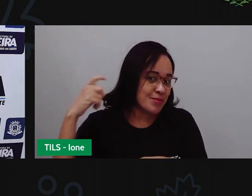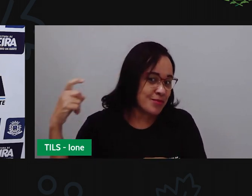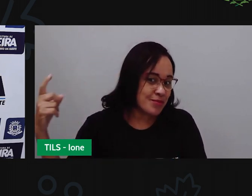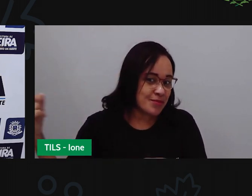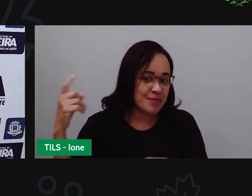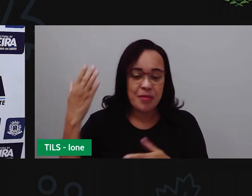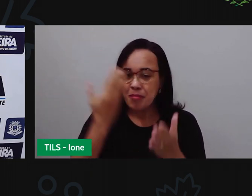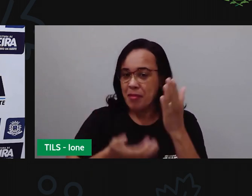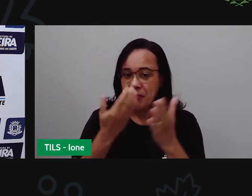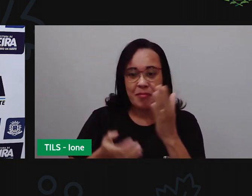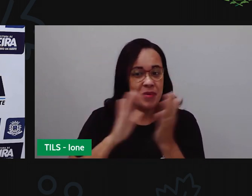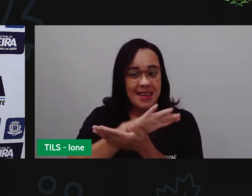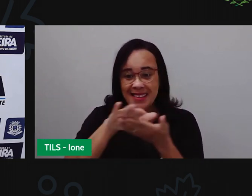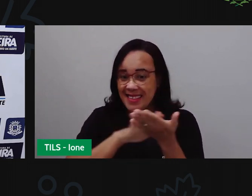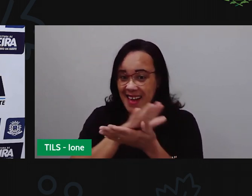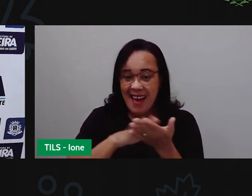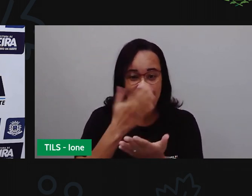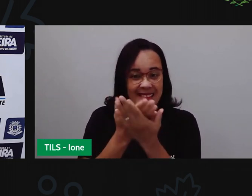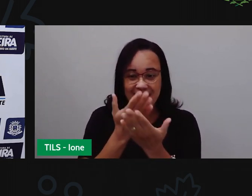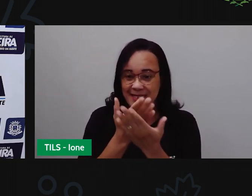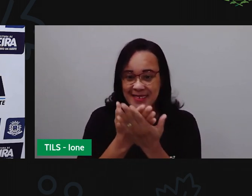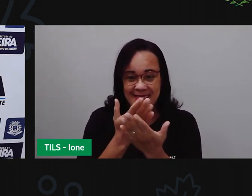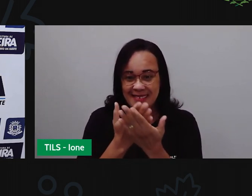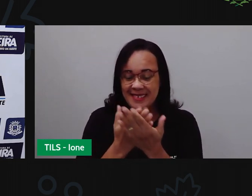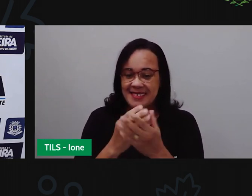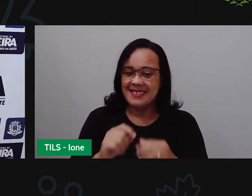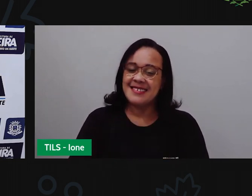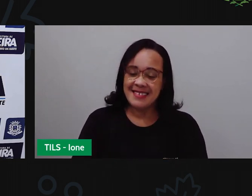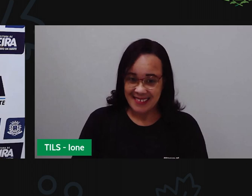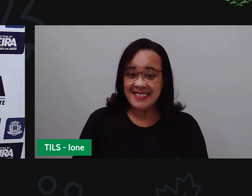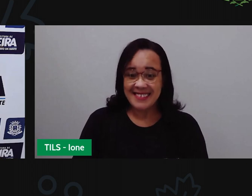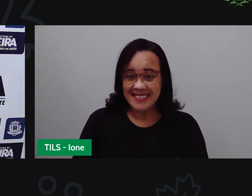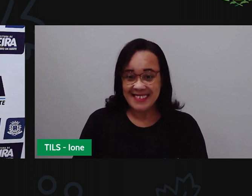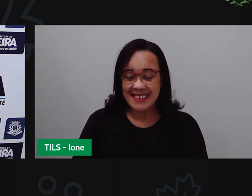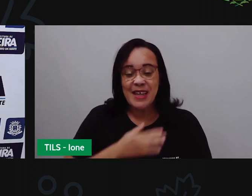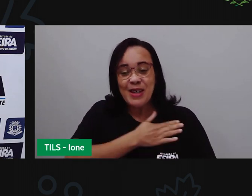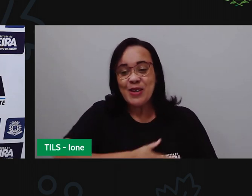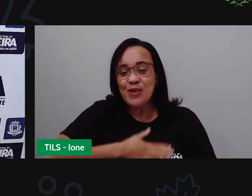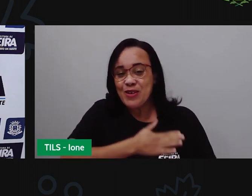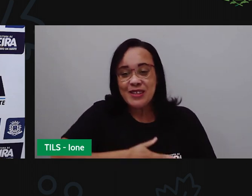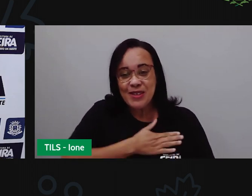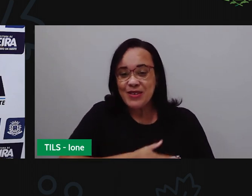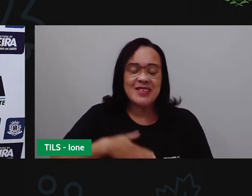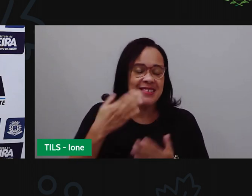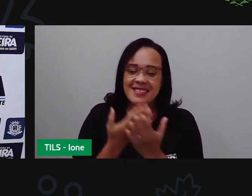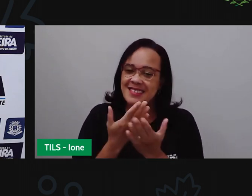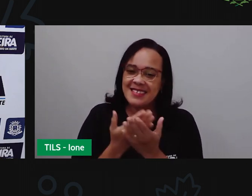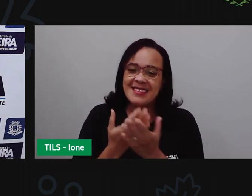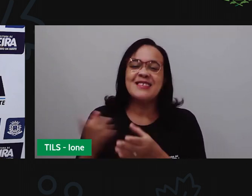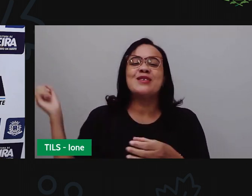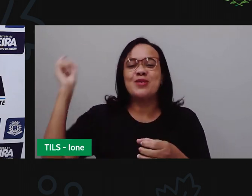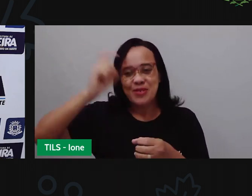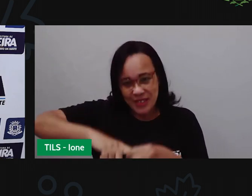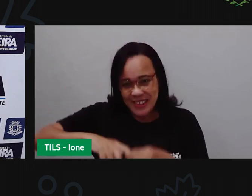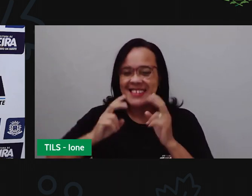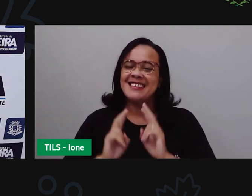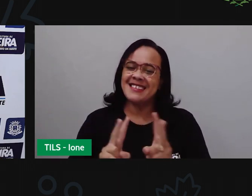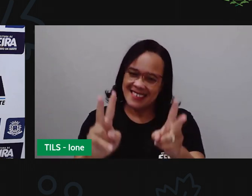não perder nenhuma aula, né? Ione, ela gostou, gente, tanto, tanto da aula, porque ela agora resolveu voltar sempre.